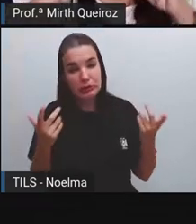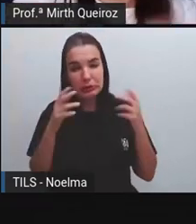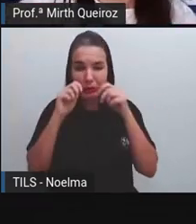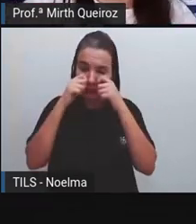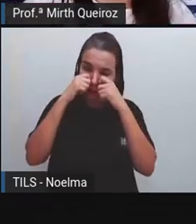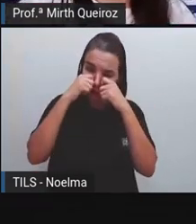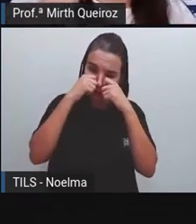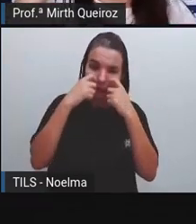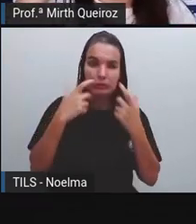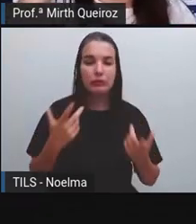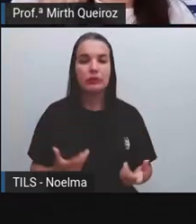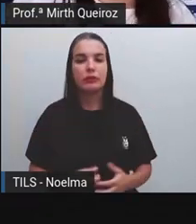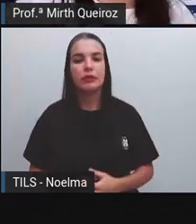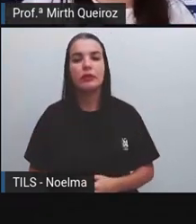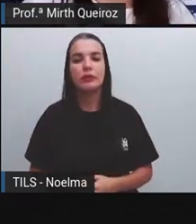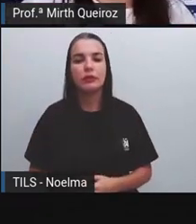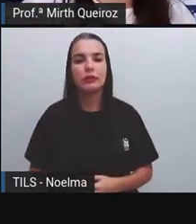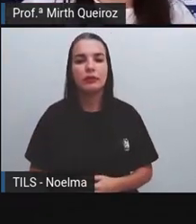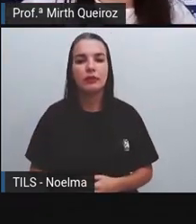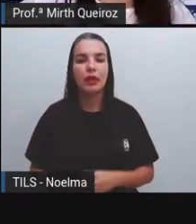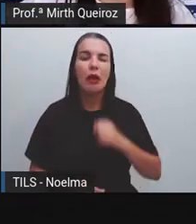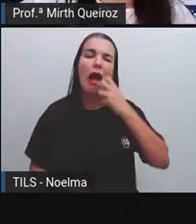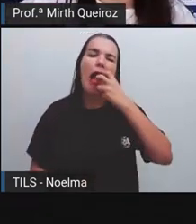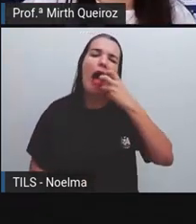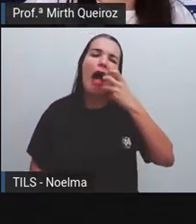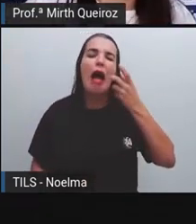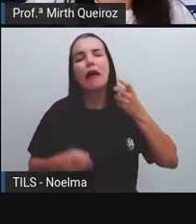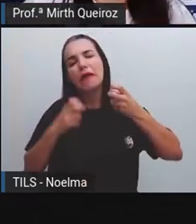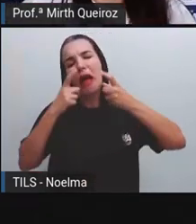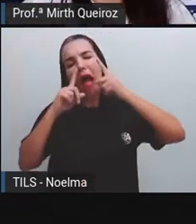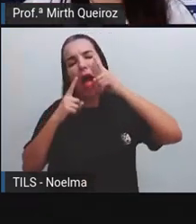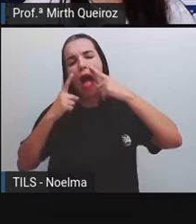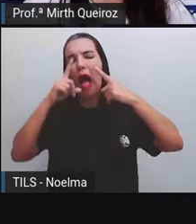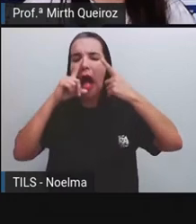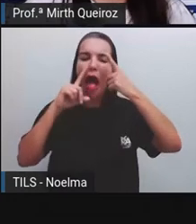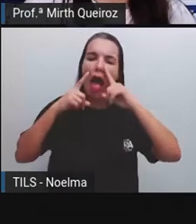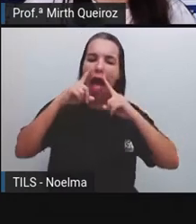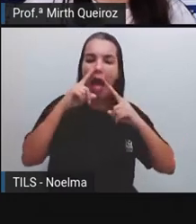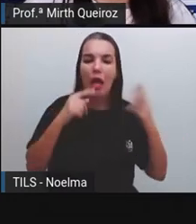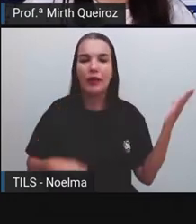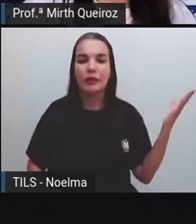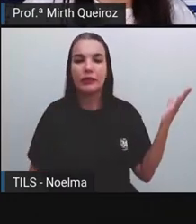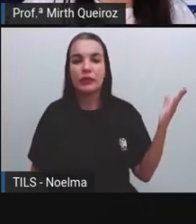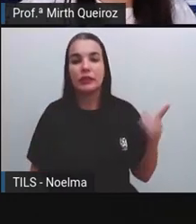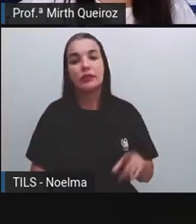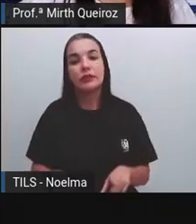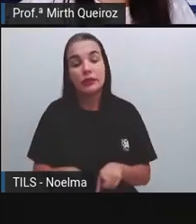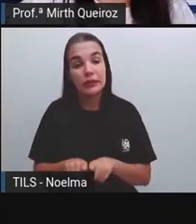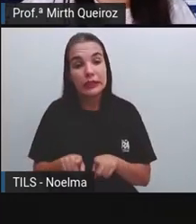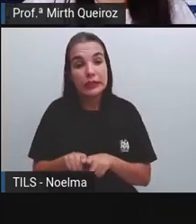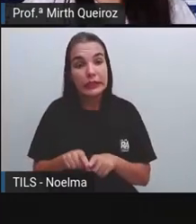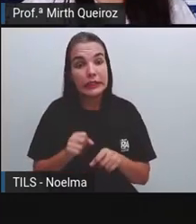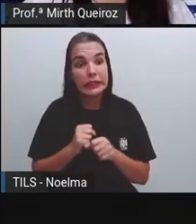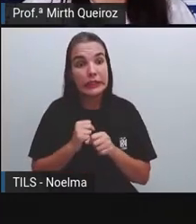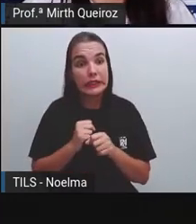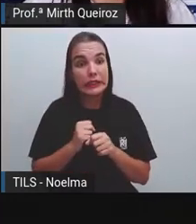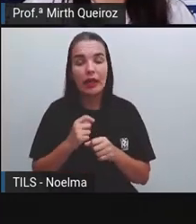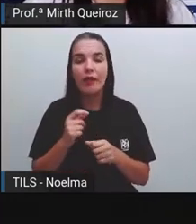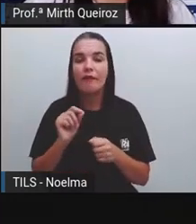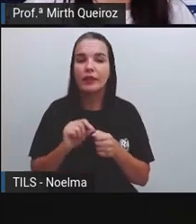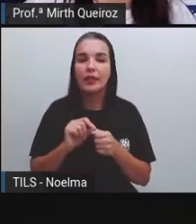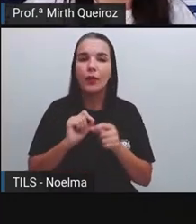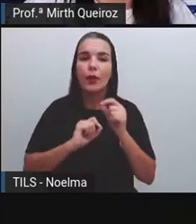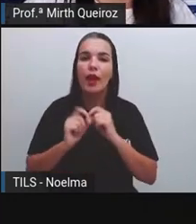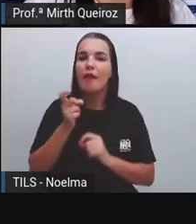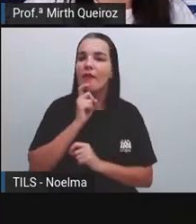esfregando, né? Buá! Chorando. Então, que indica frio